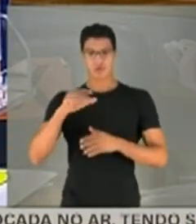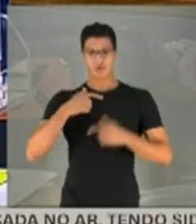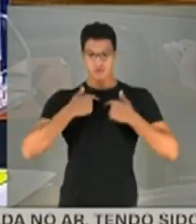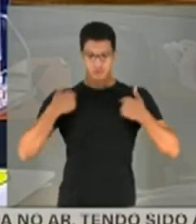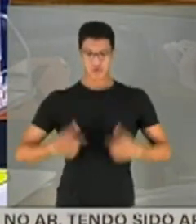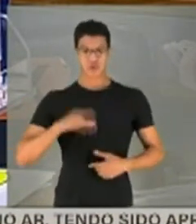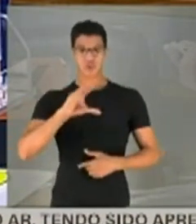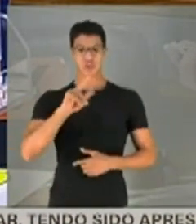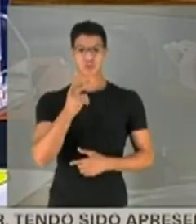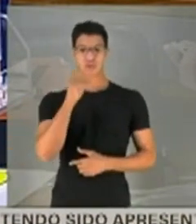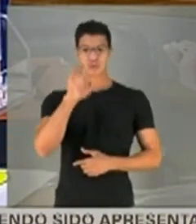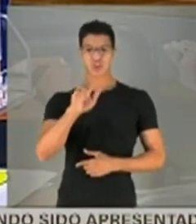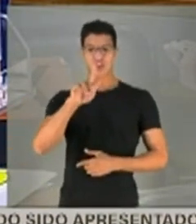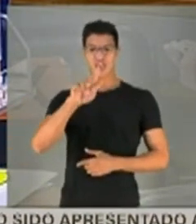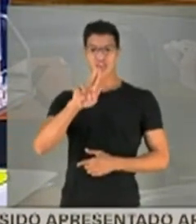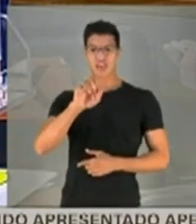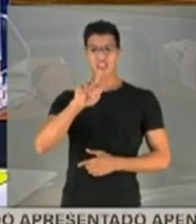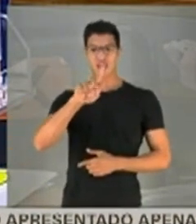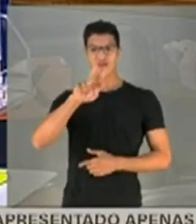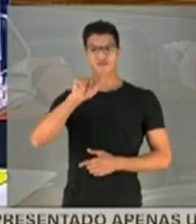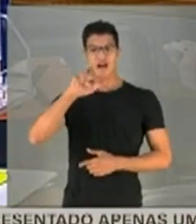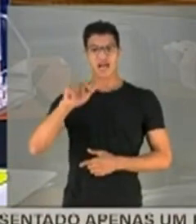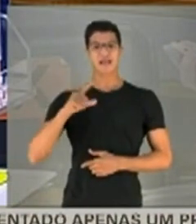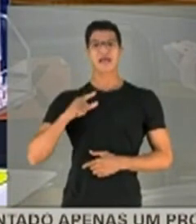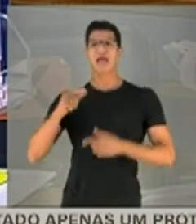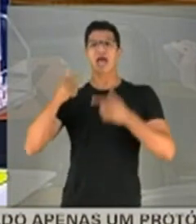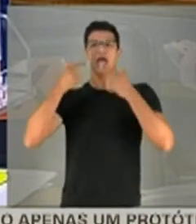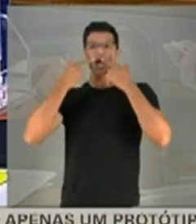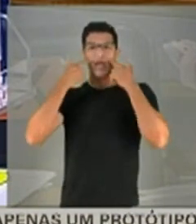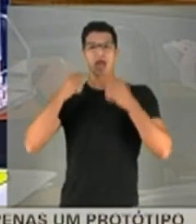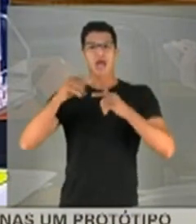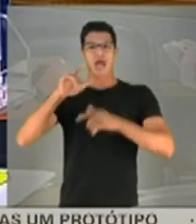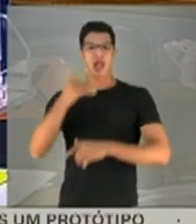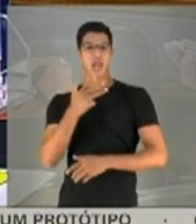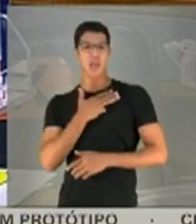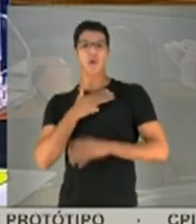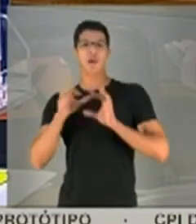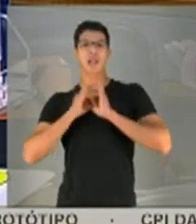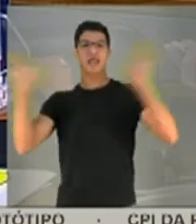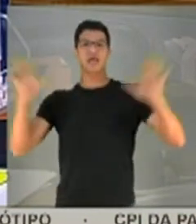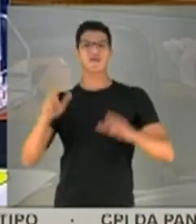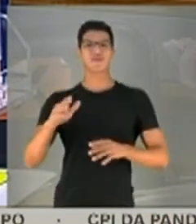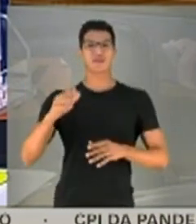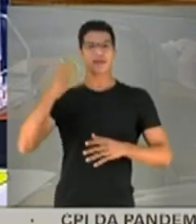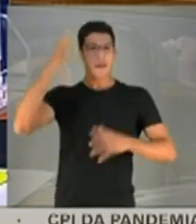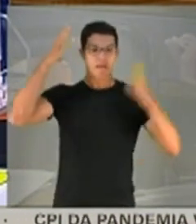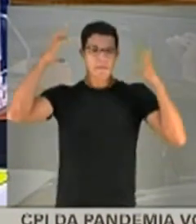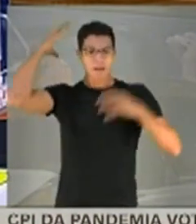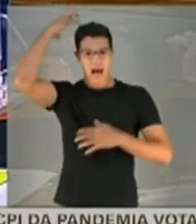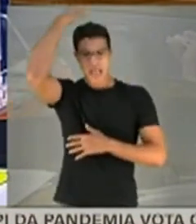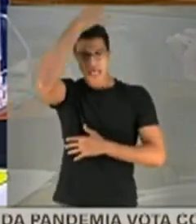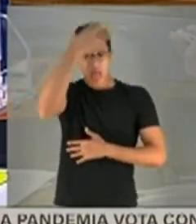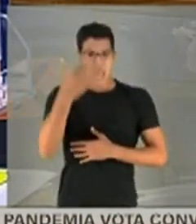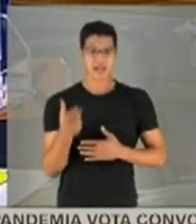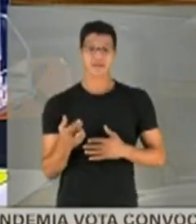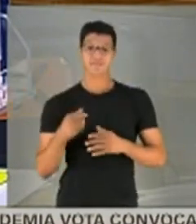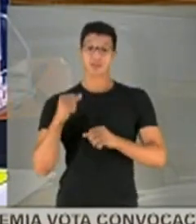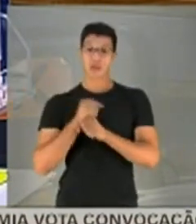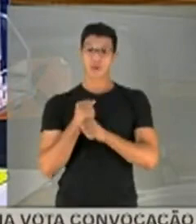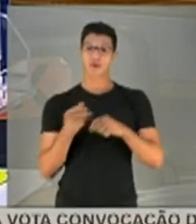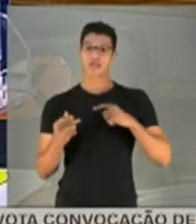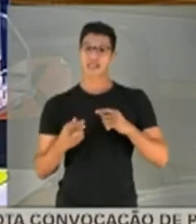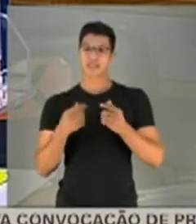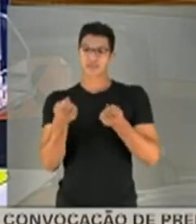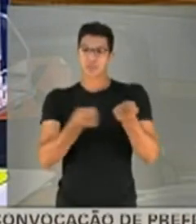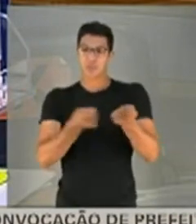As salas são figurinhas do Lula livre, Marielle Vive. Então é um órgão que tem um poder imenso porque durante anos eles